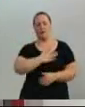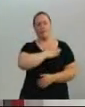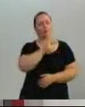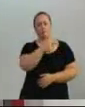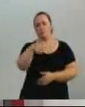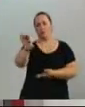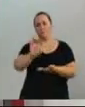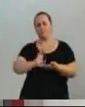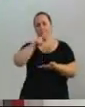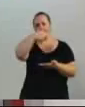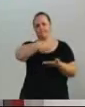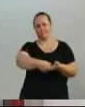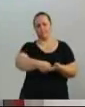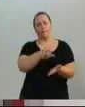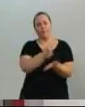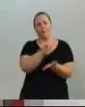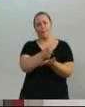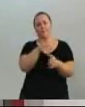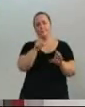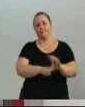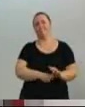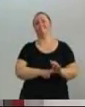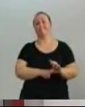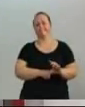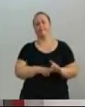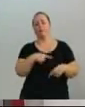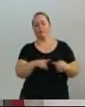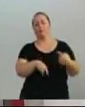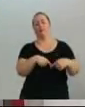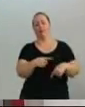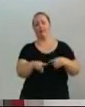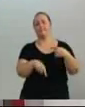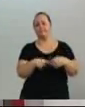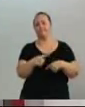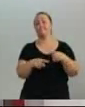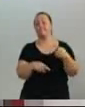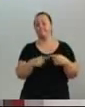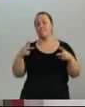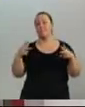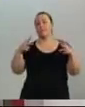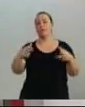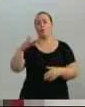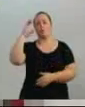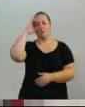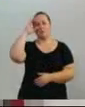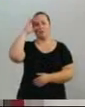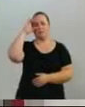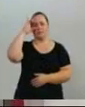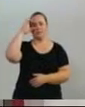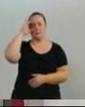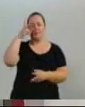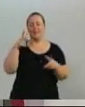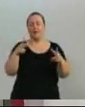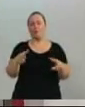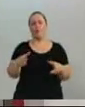e pedalou a dívida. Está aí a tal da pedalada, bem semelhante ao que a presidente Dilma Rousseff fez.